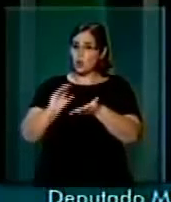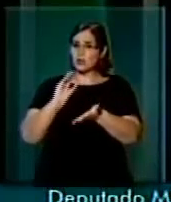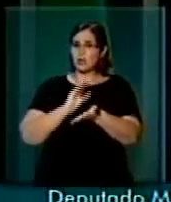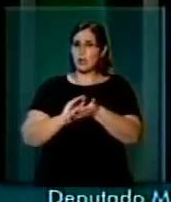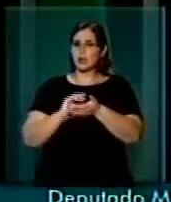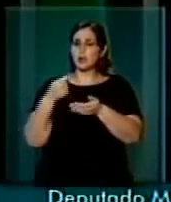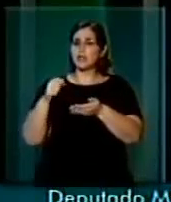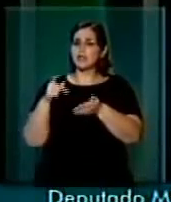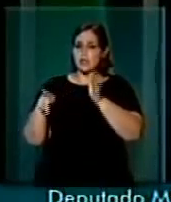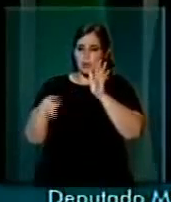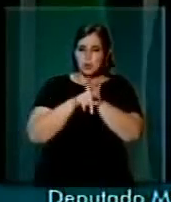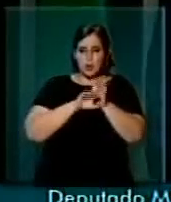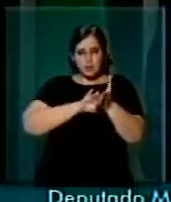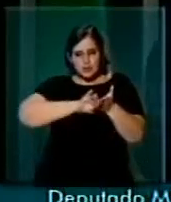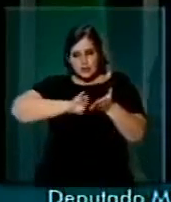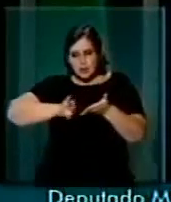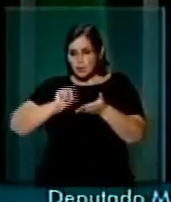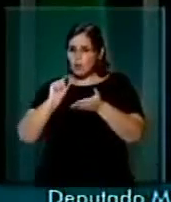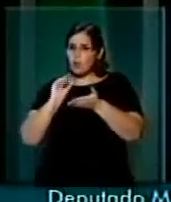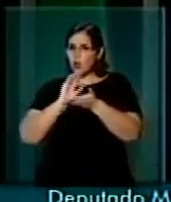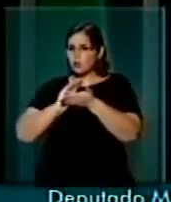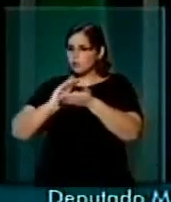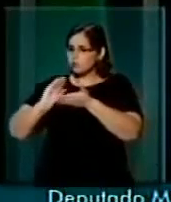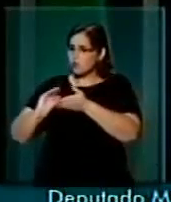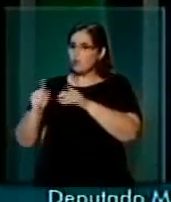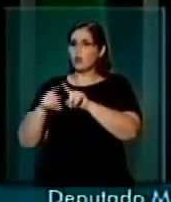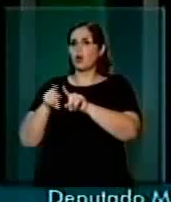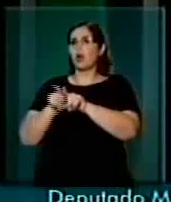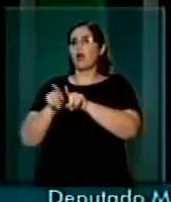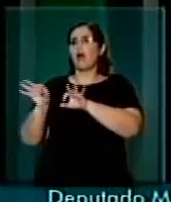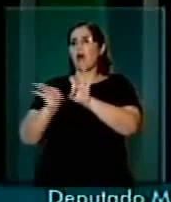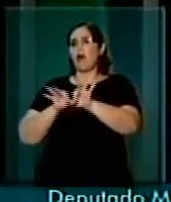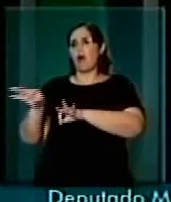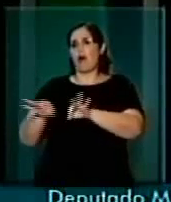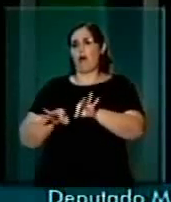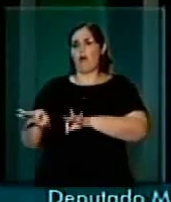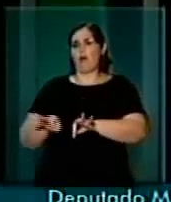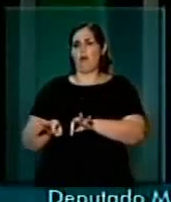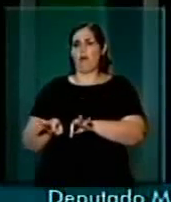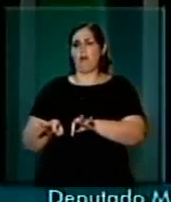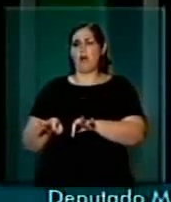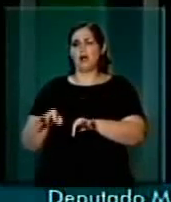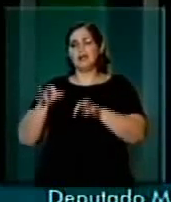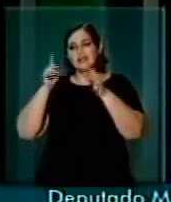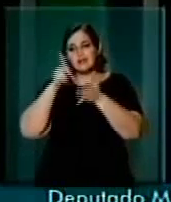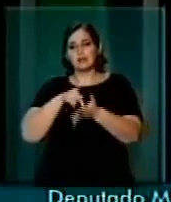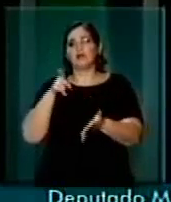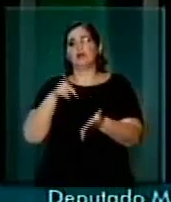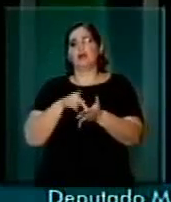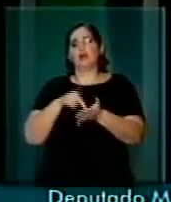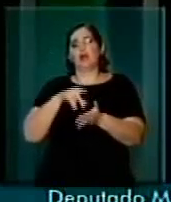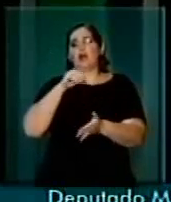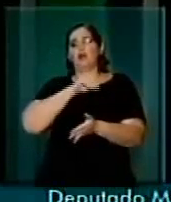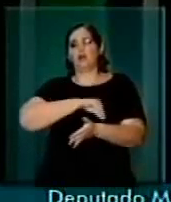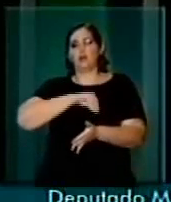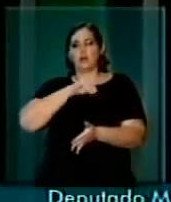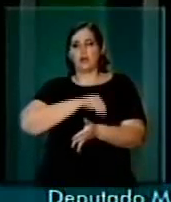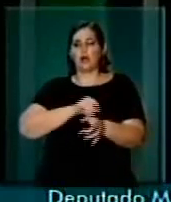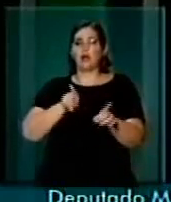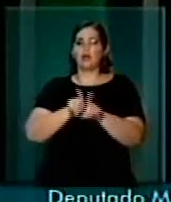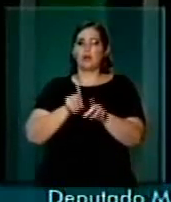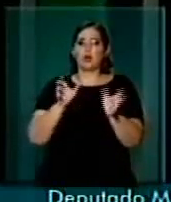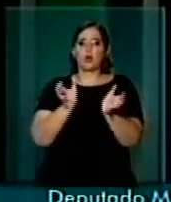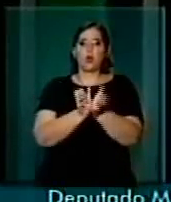que permitam a correção com ganhos reais para este